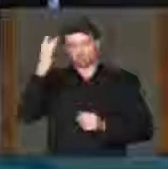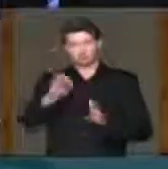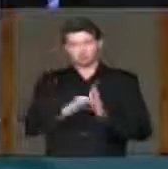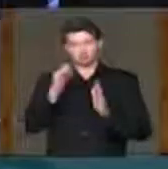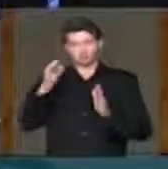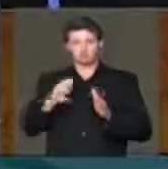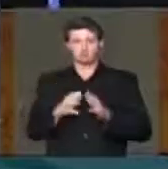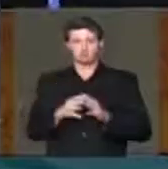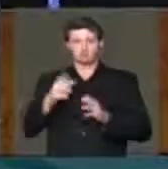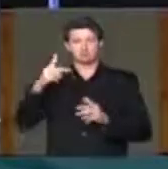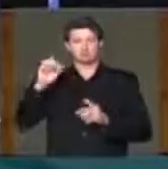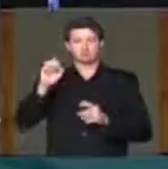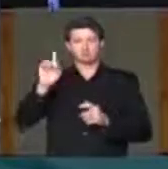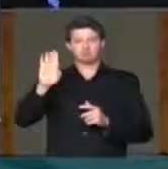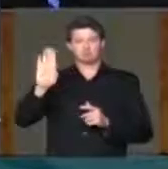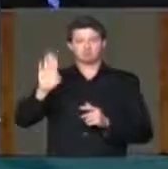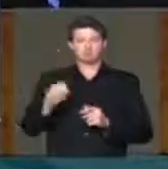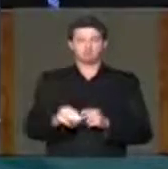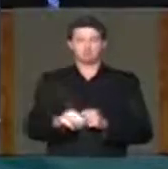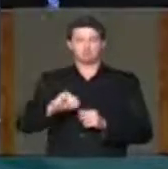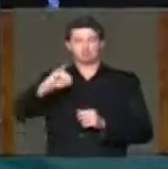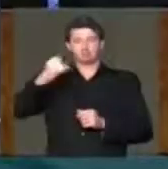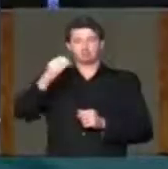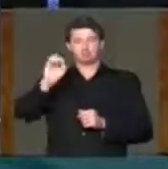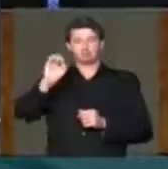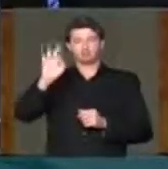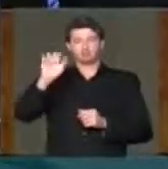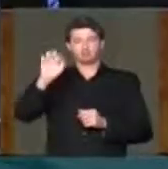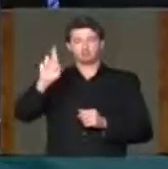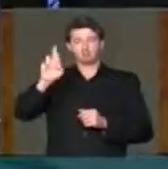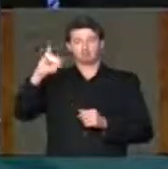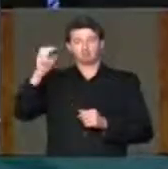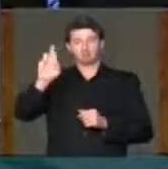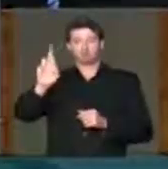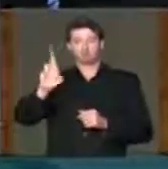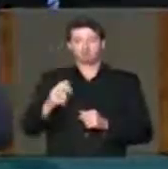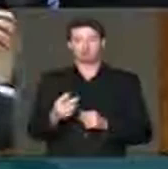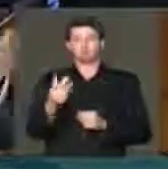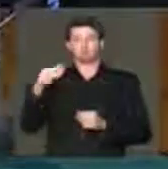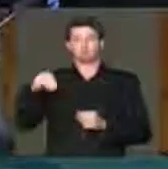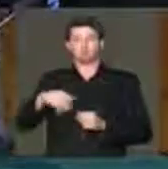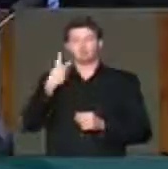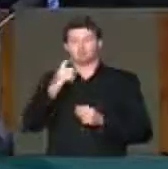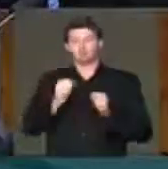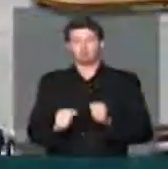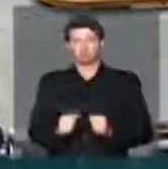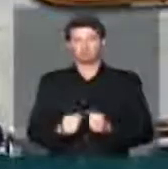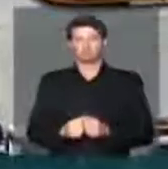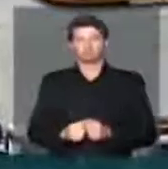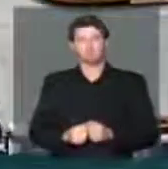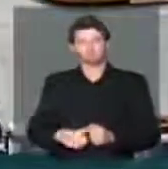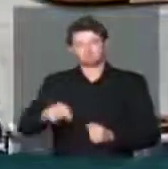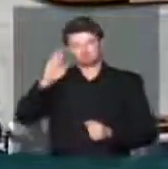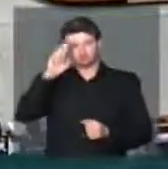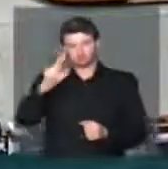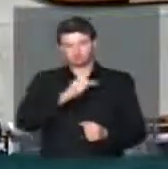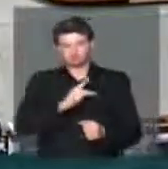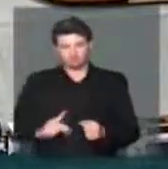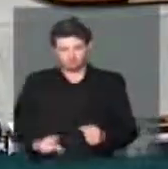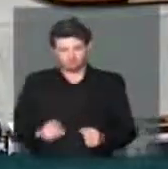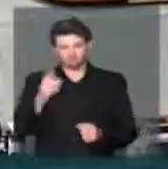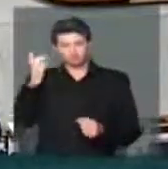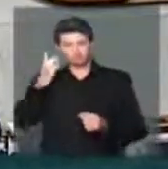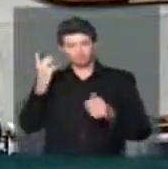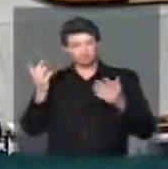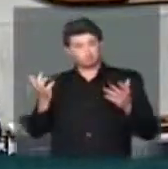do inscrito pelo PSDB da Bahia, Jutaí Júnior. Vossa silêncio tem três minutos na tribuna. Senhor presidente, senhores